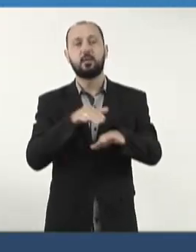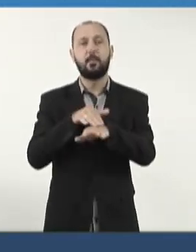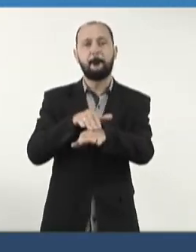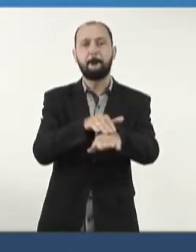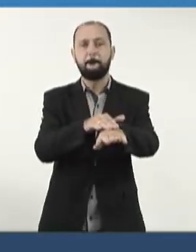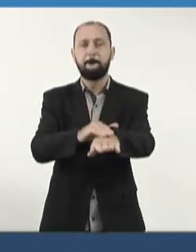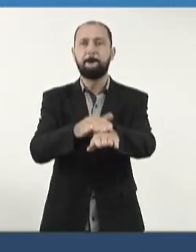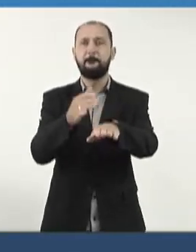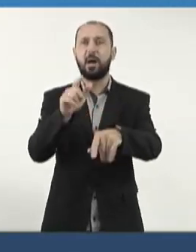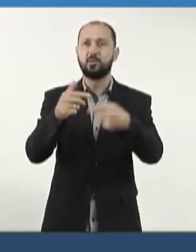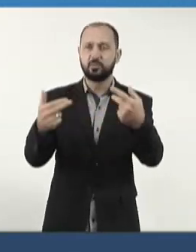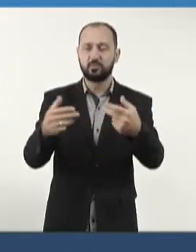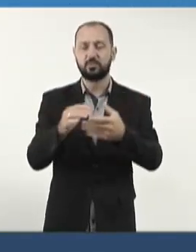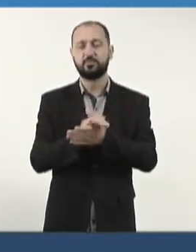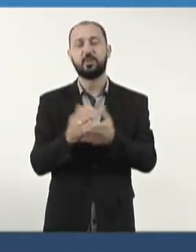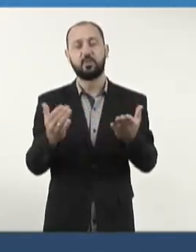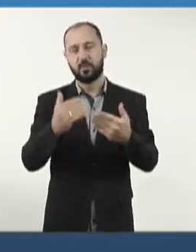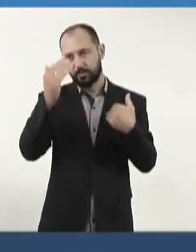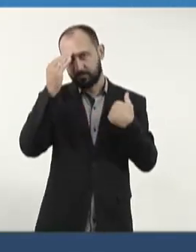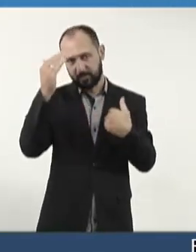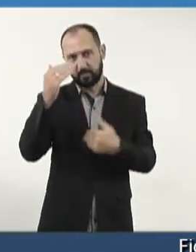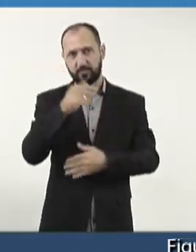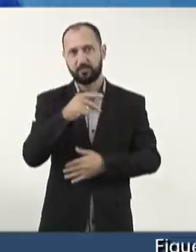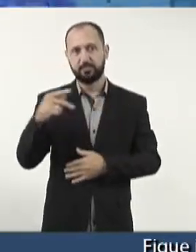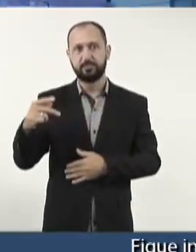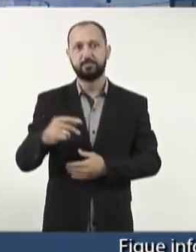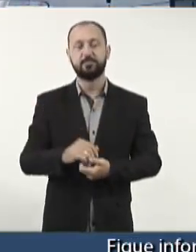produção. É o que tenho por momento. Obrigada, presidente.